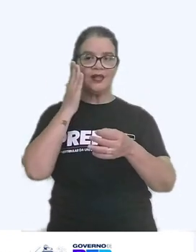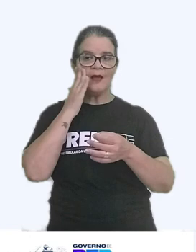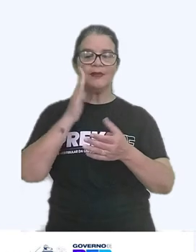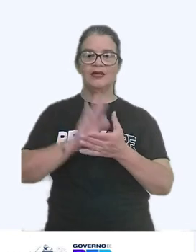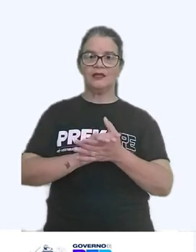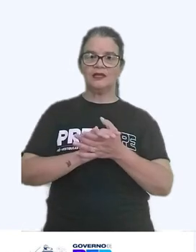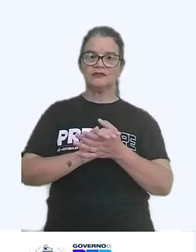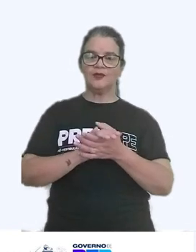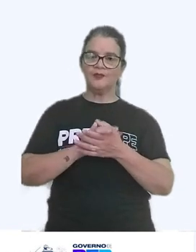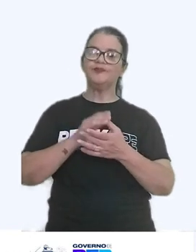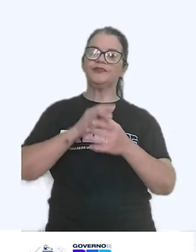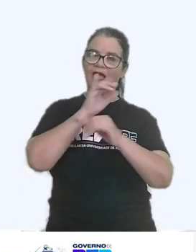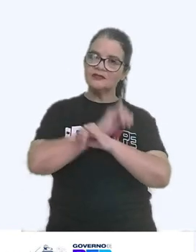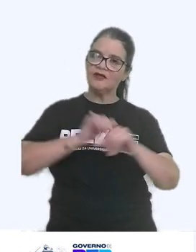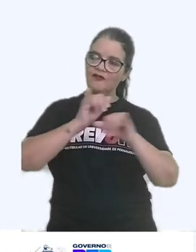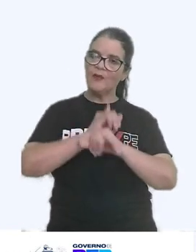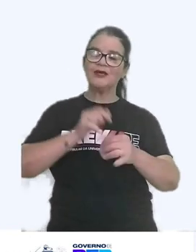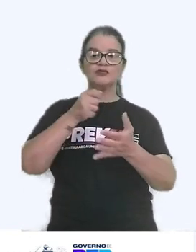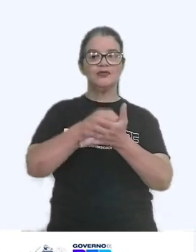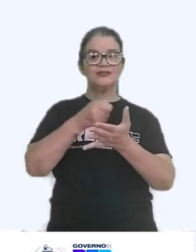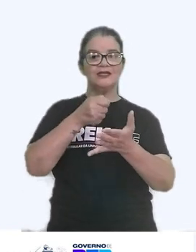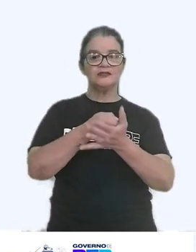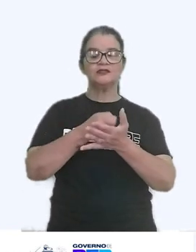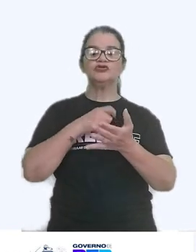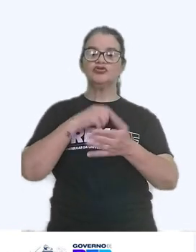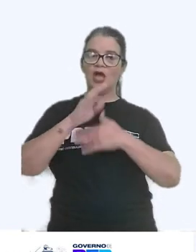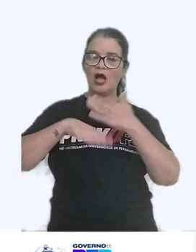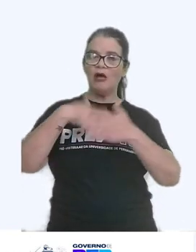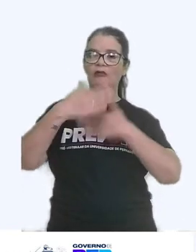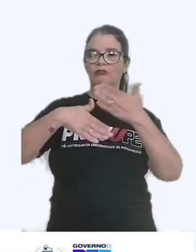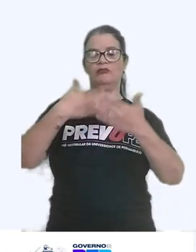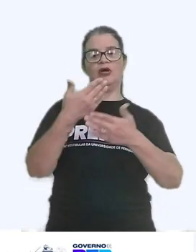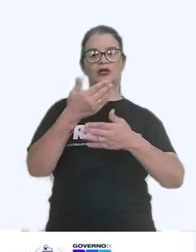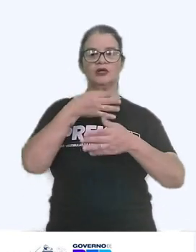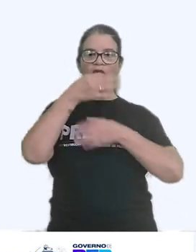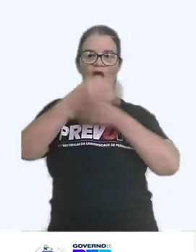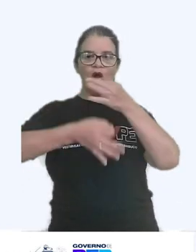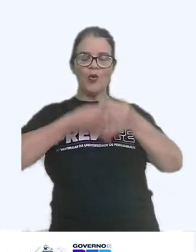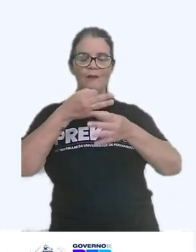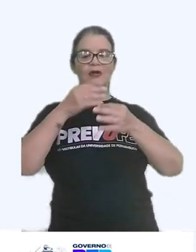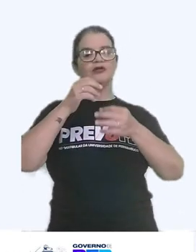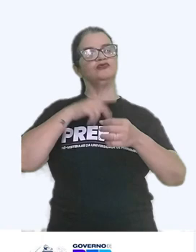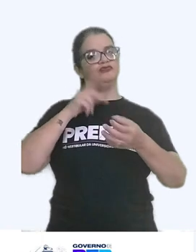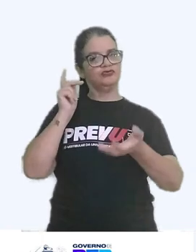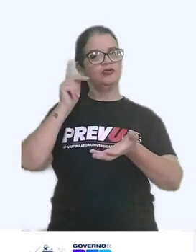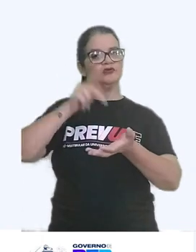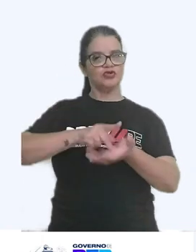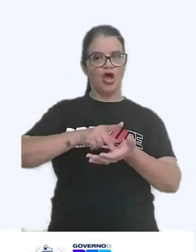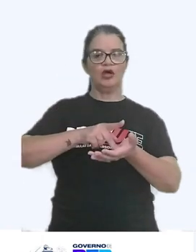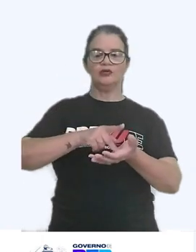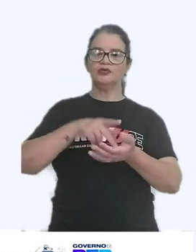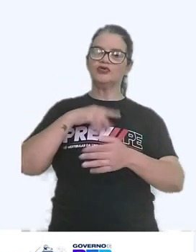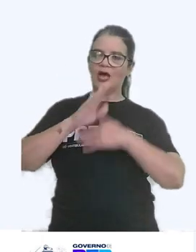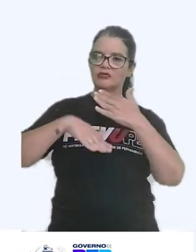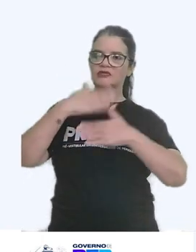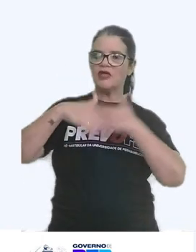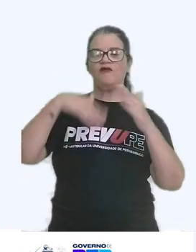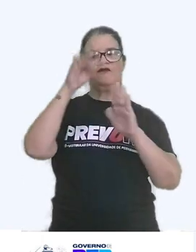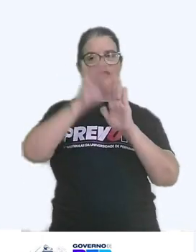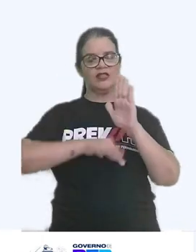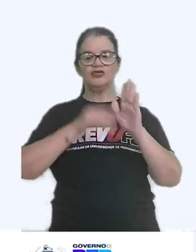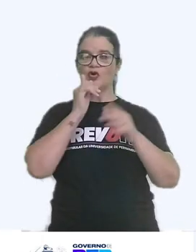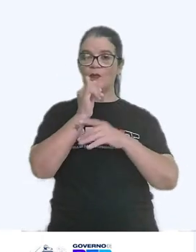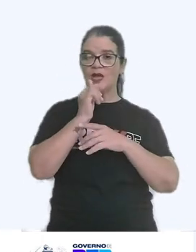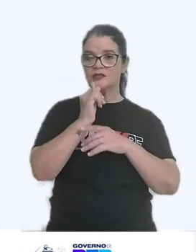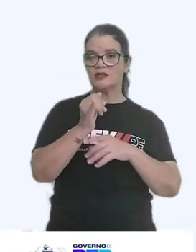das informações exige a construção de argumentos sólidos. Ao desenvolver seu texto, forneça